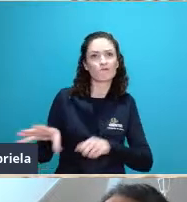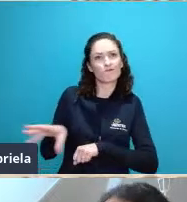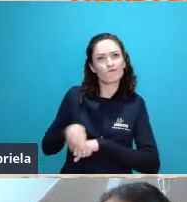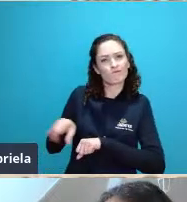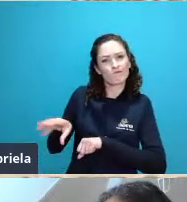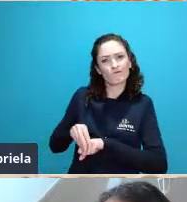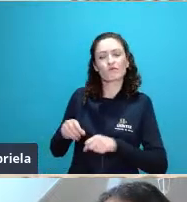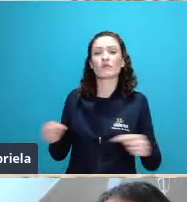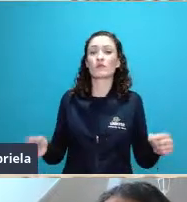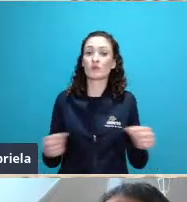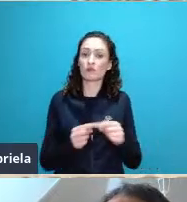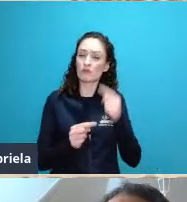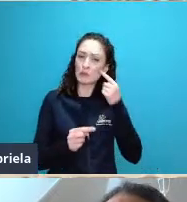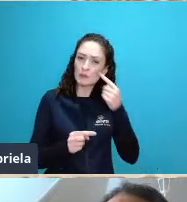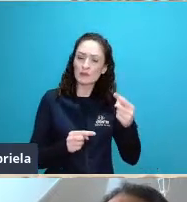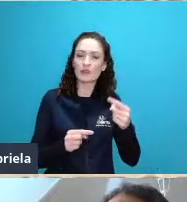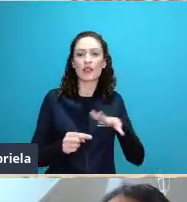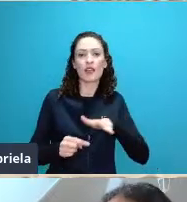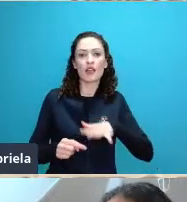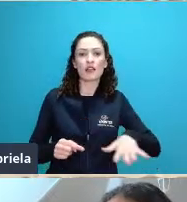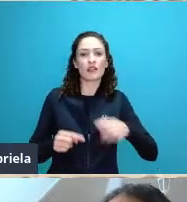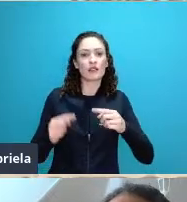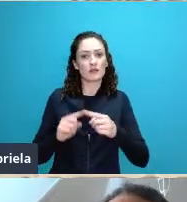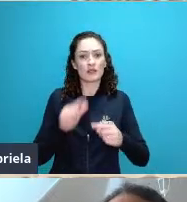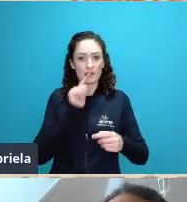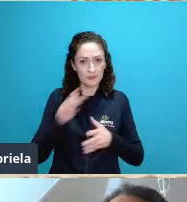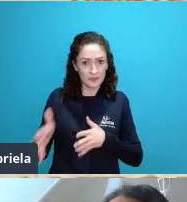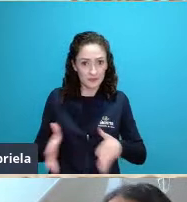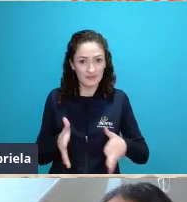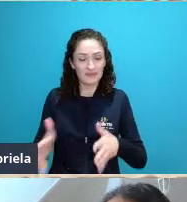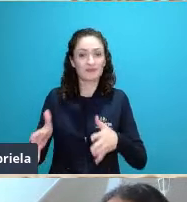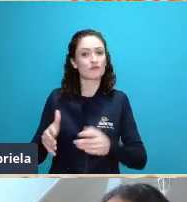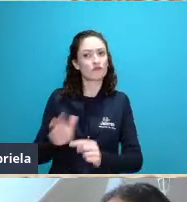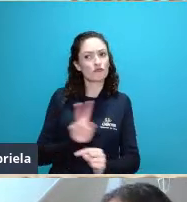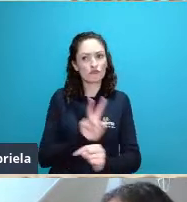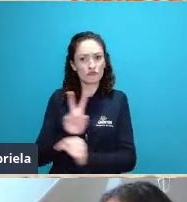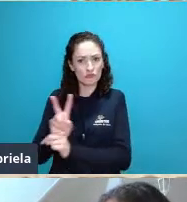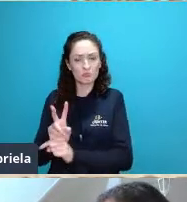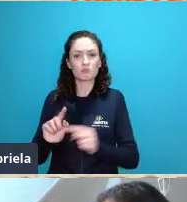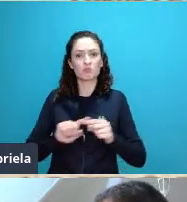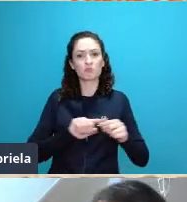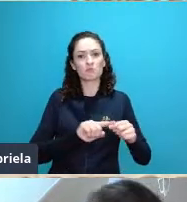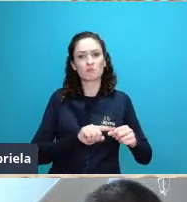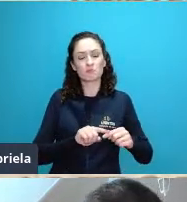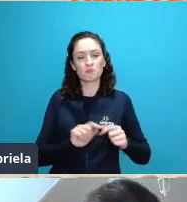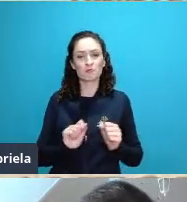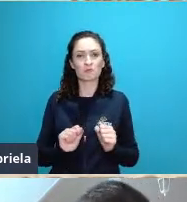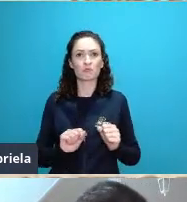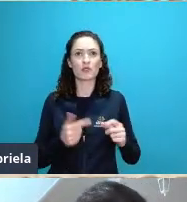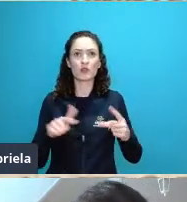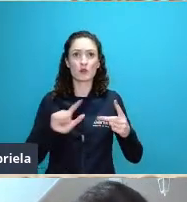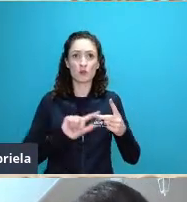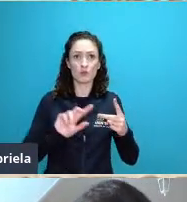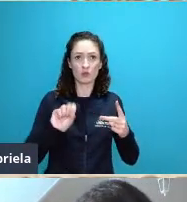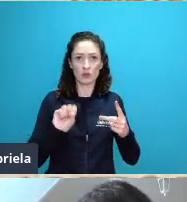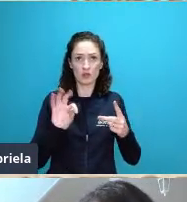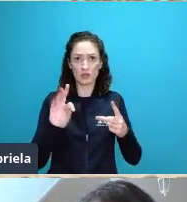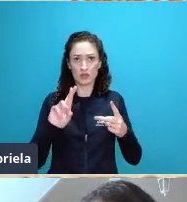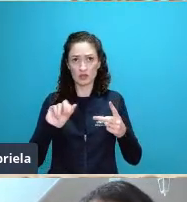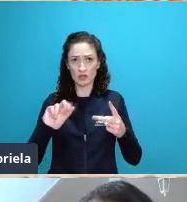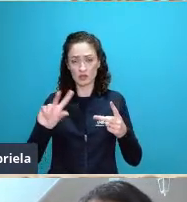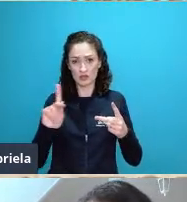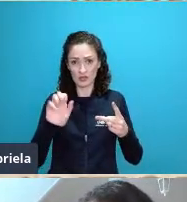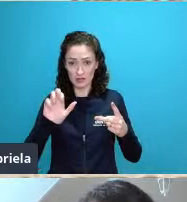da rede de drenagem e o Strahler traz isso essa análise dos rios da organização